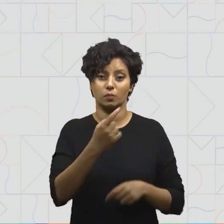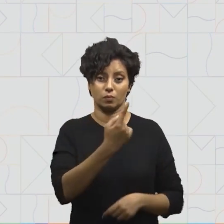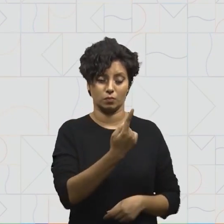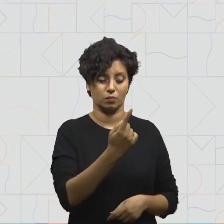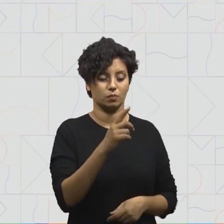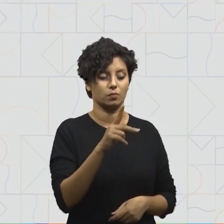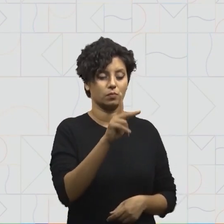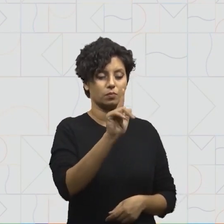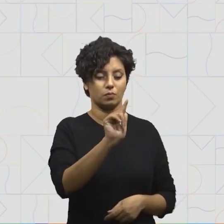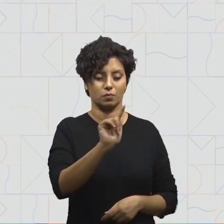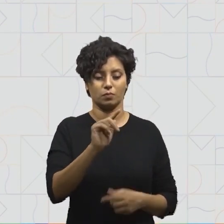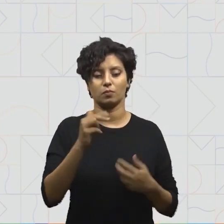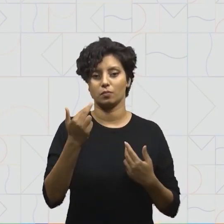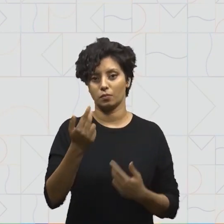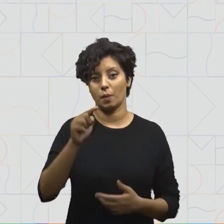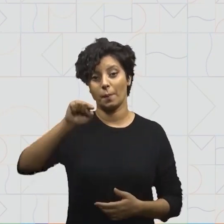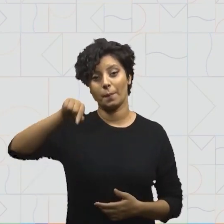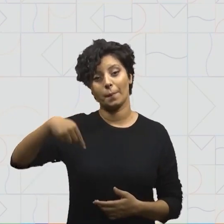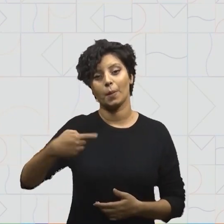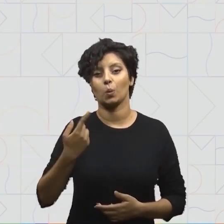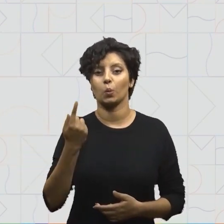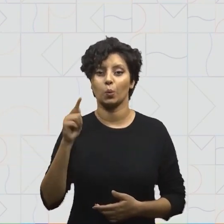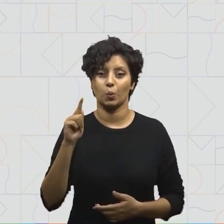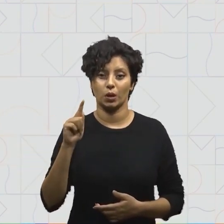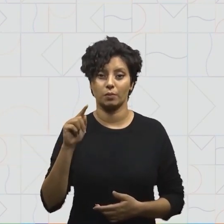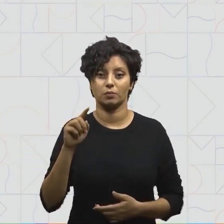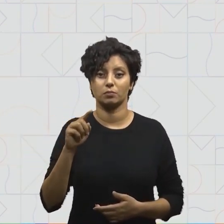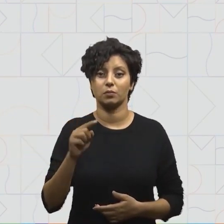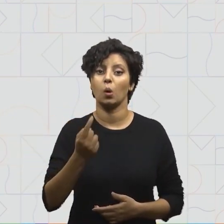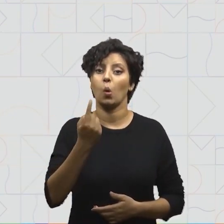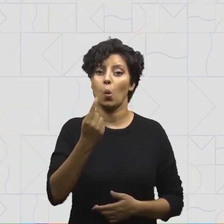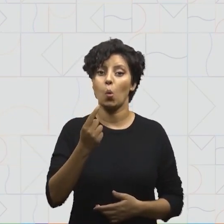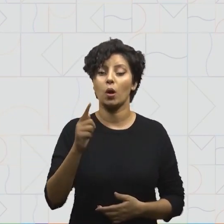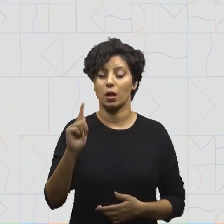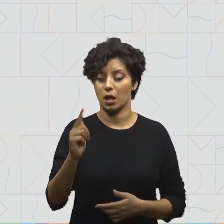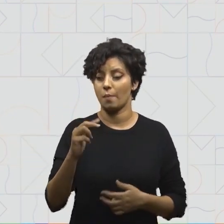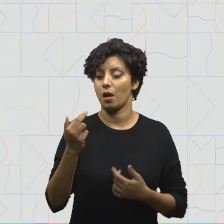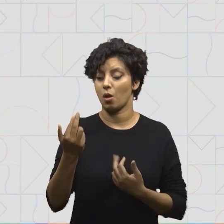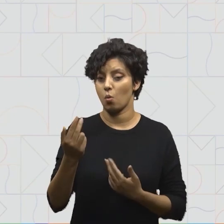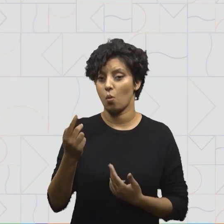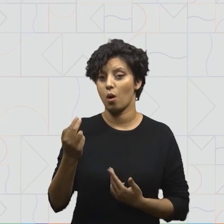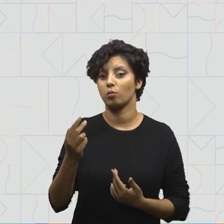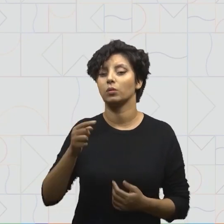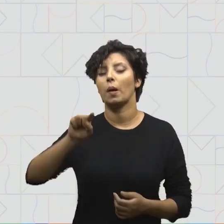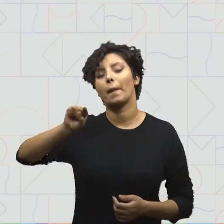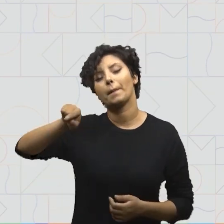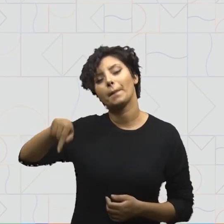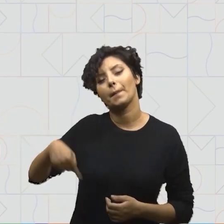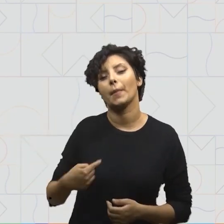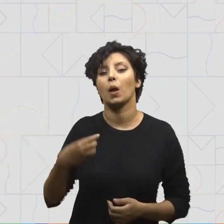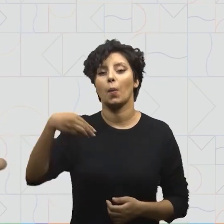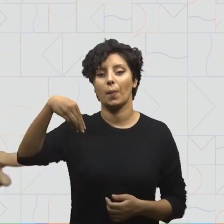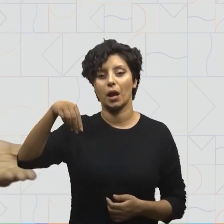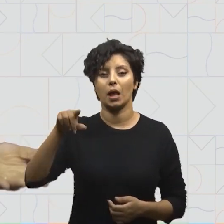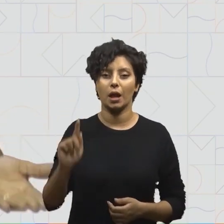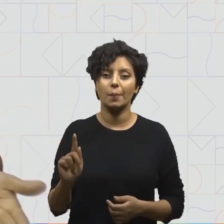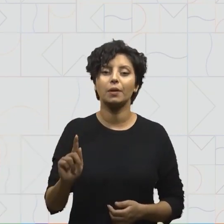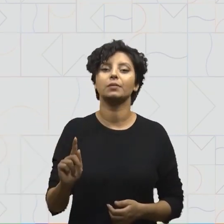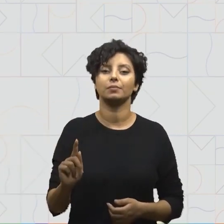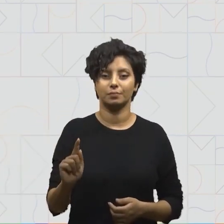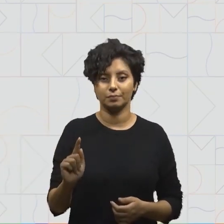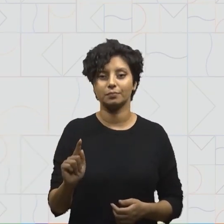quilograma é igual a mil gramas. E que um grama é o mesmo que mil